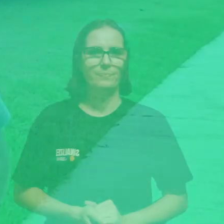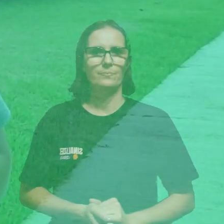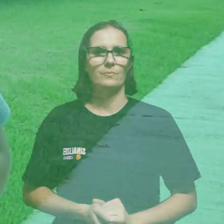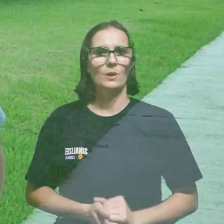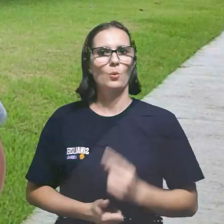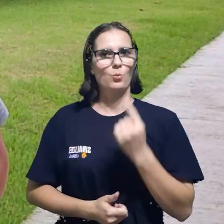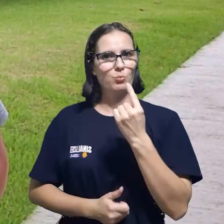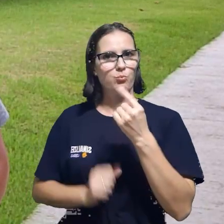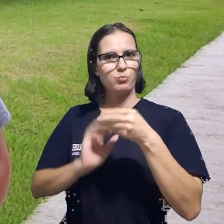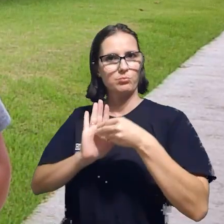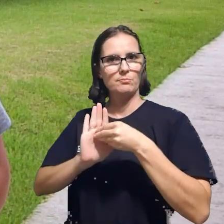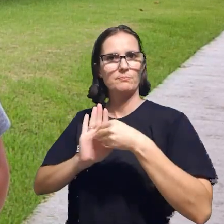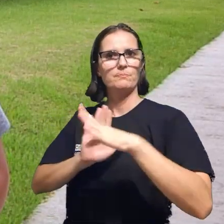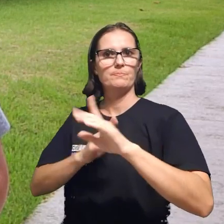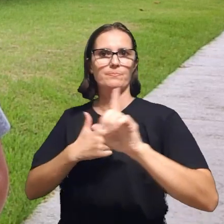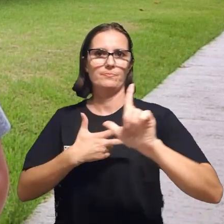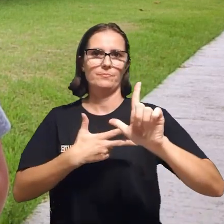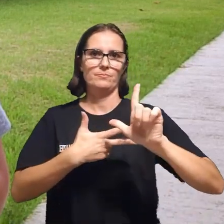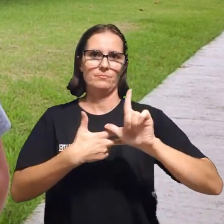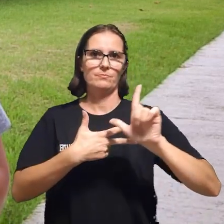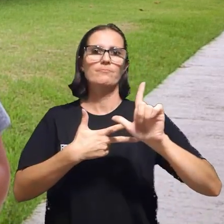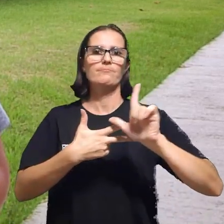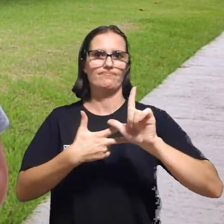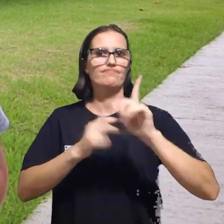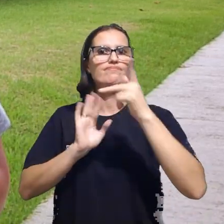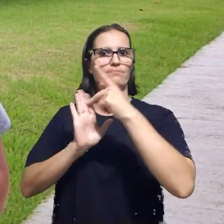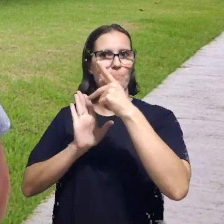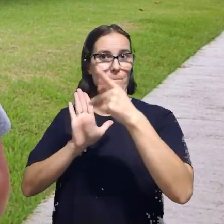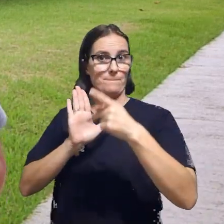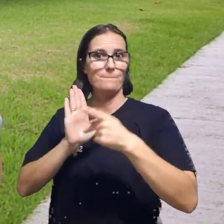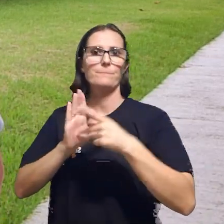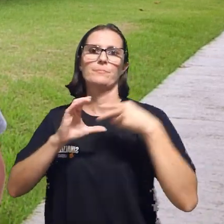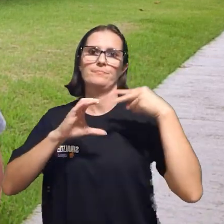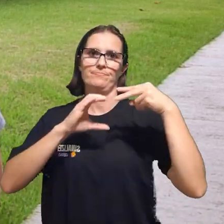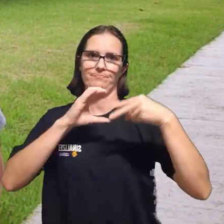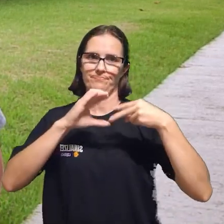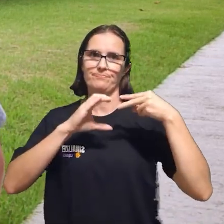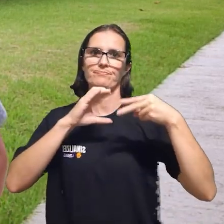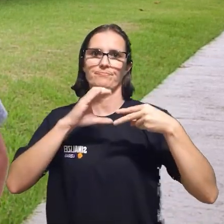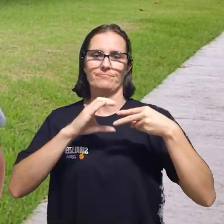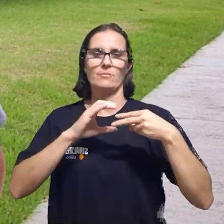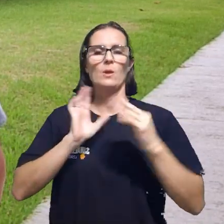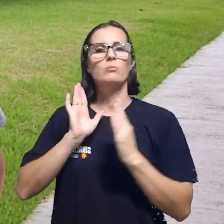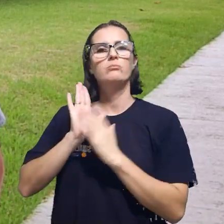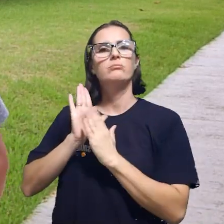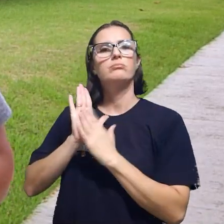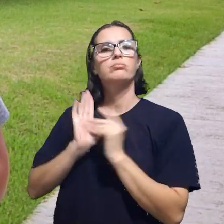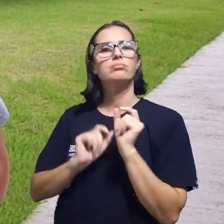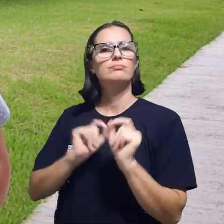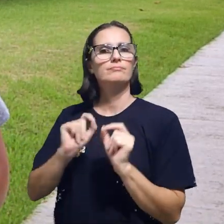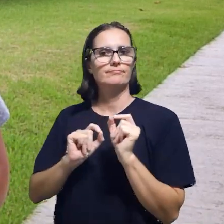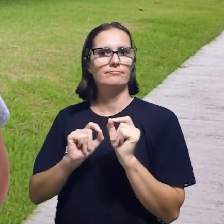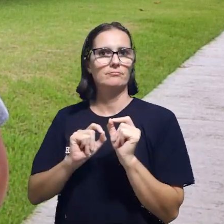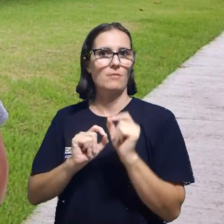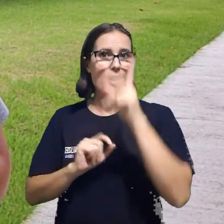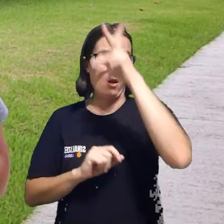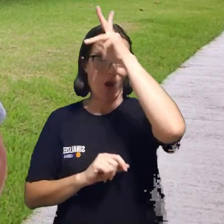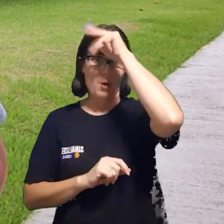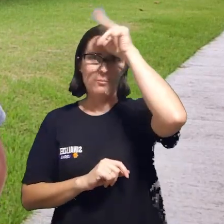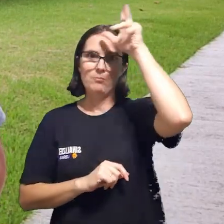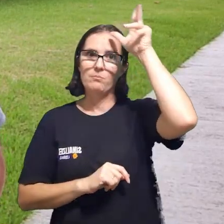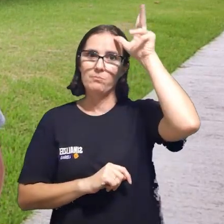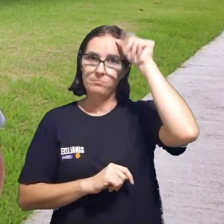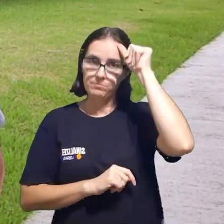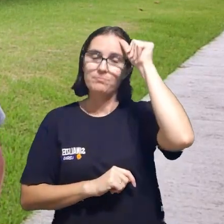Uma indicação legislativa avançou pela pauta da Câmara de Vereadores. A proposta visa que a Prefeitura